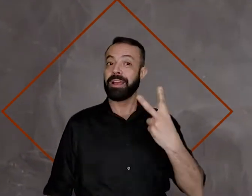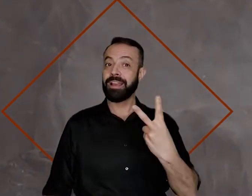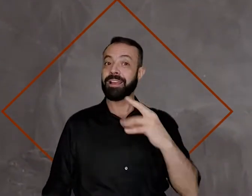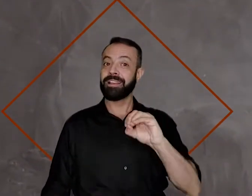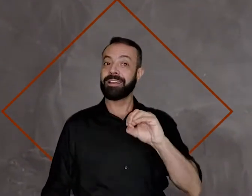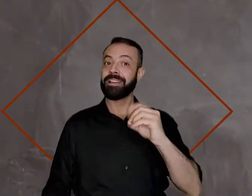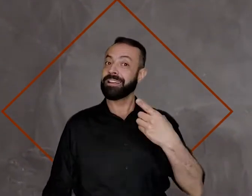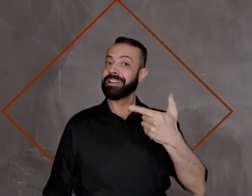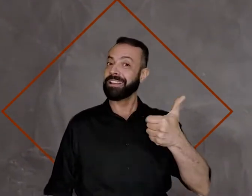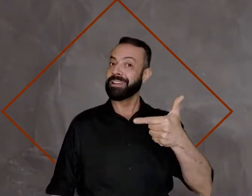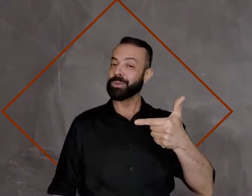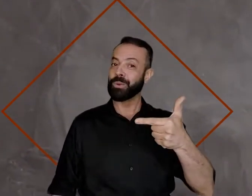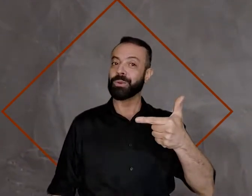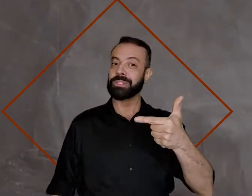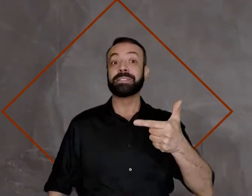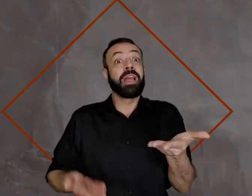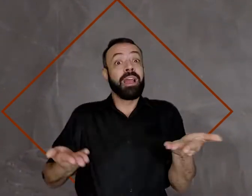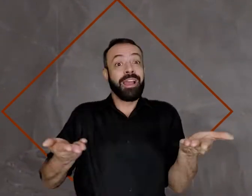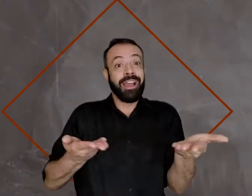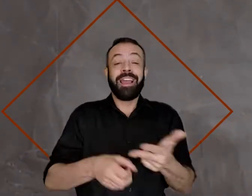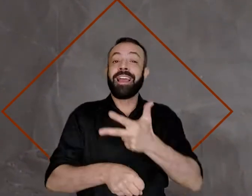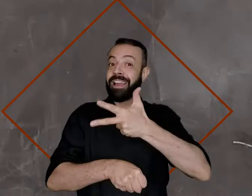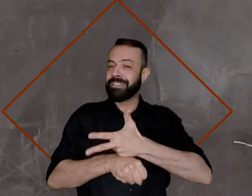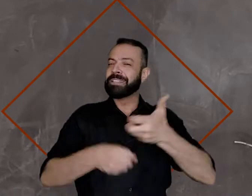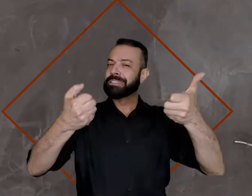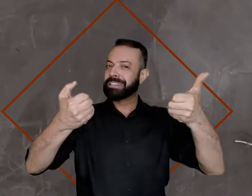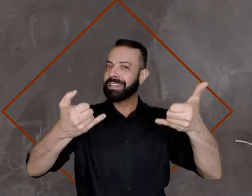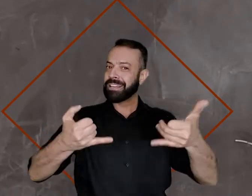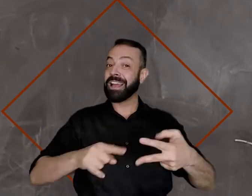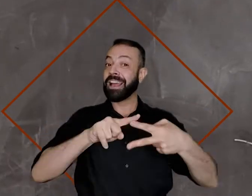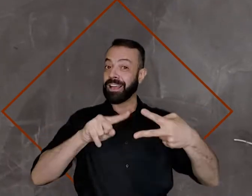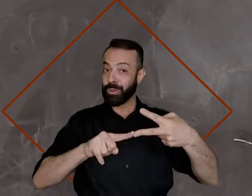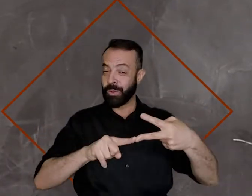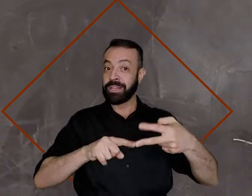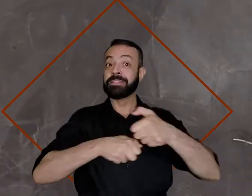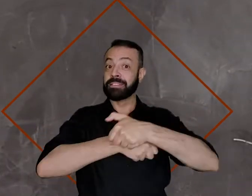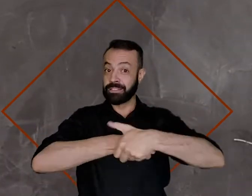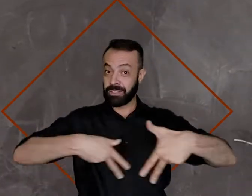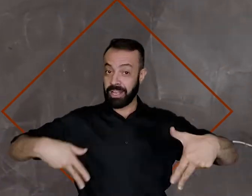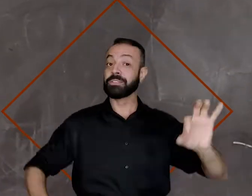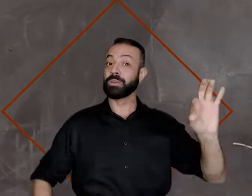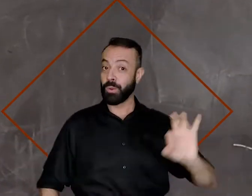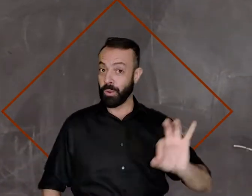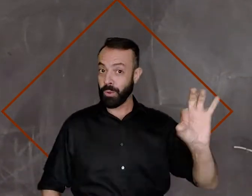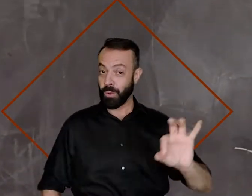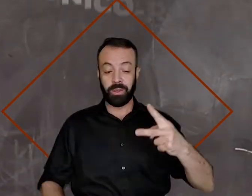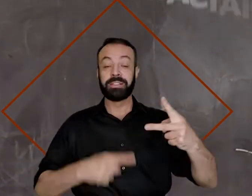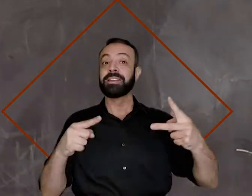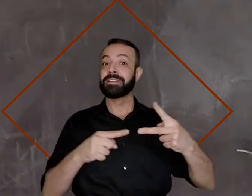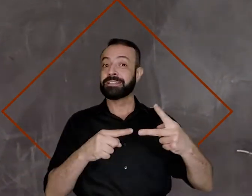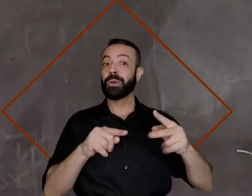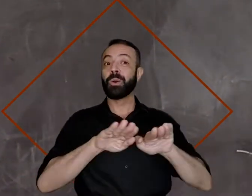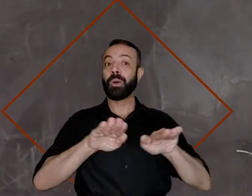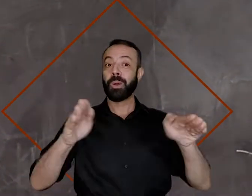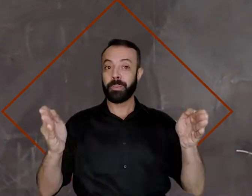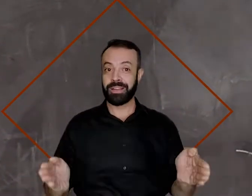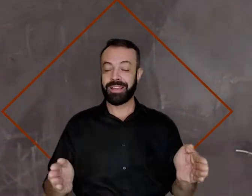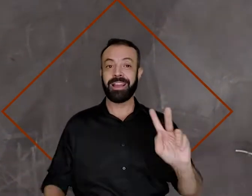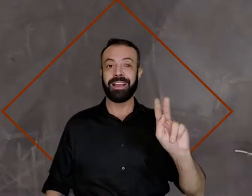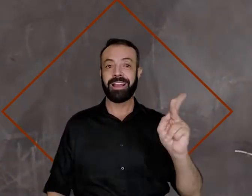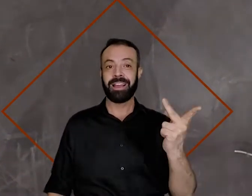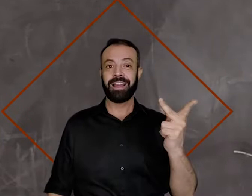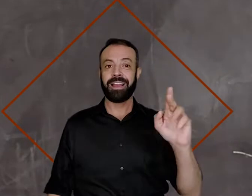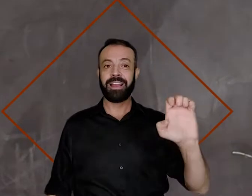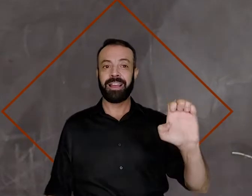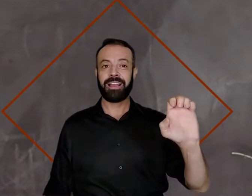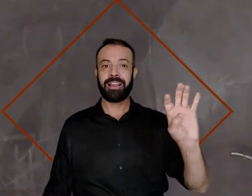.711, de 2012. Neste vídeo, nós vamos falar sobre as cotas étnico